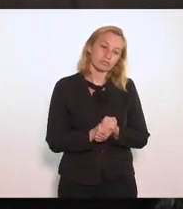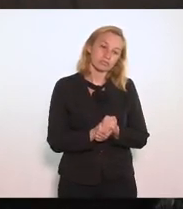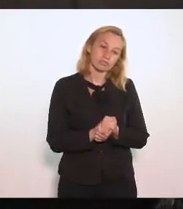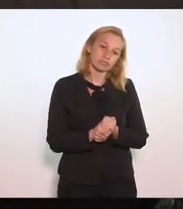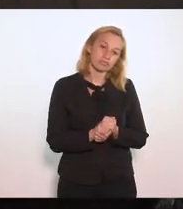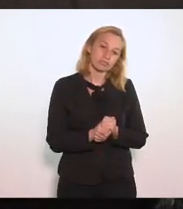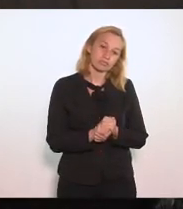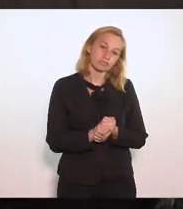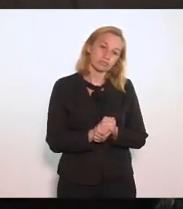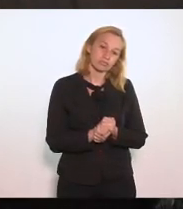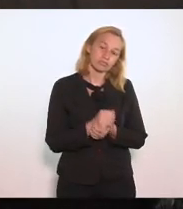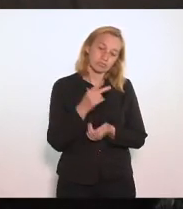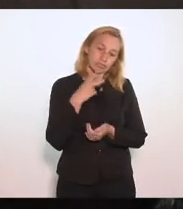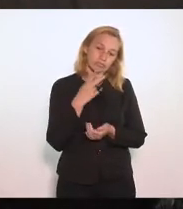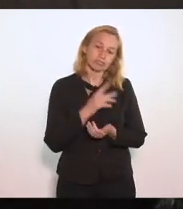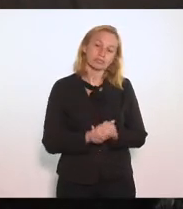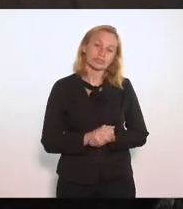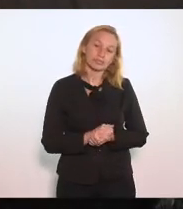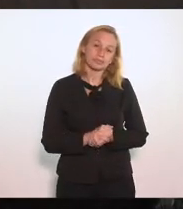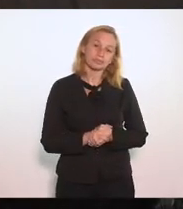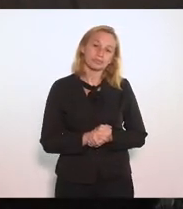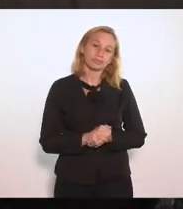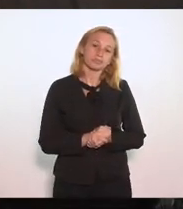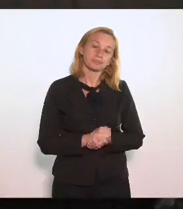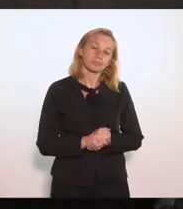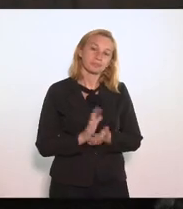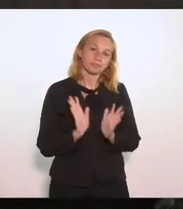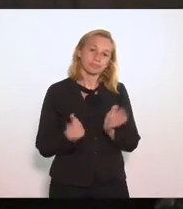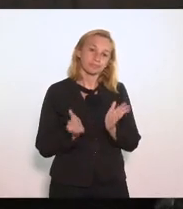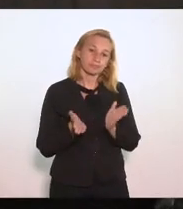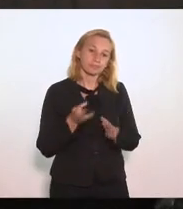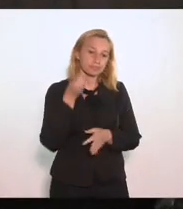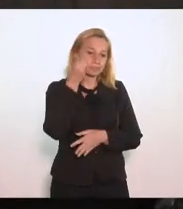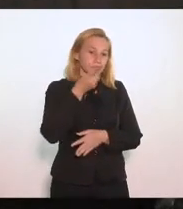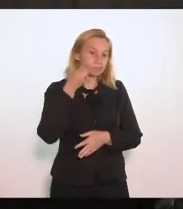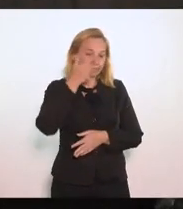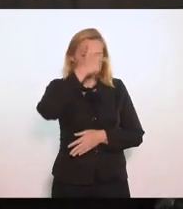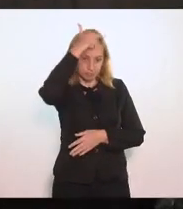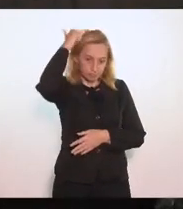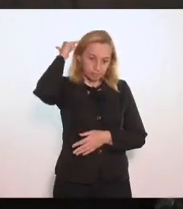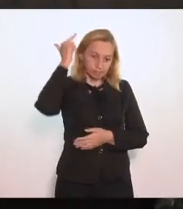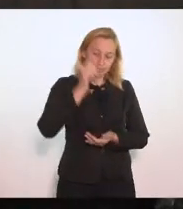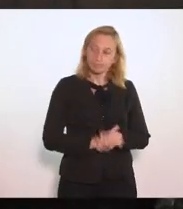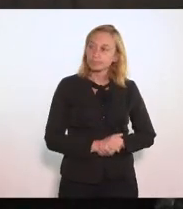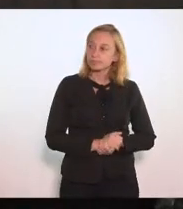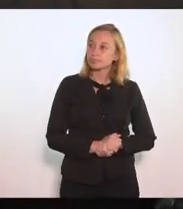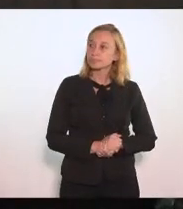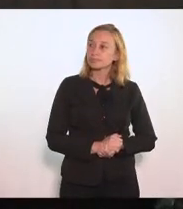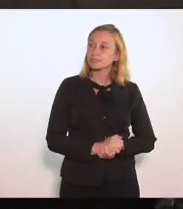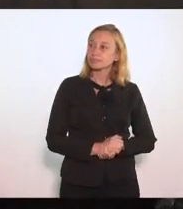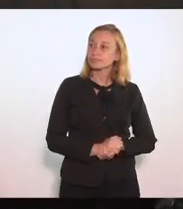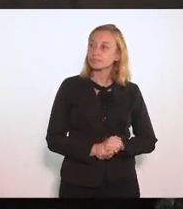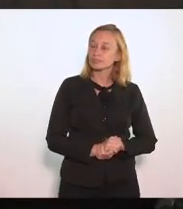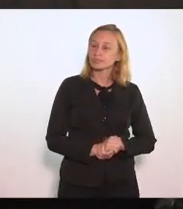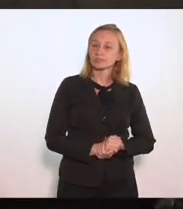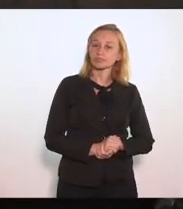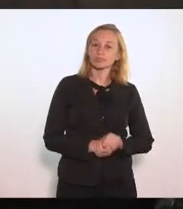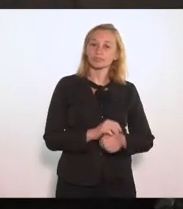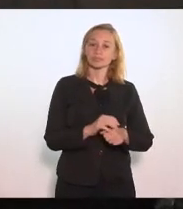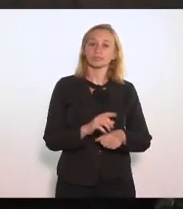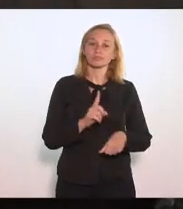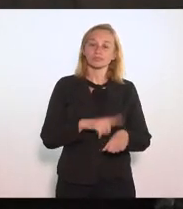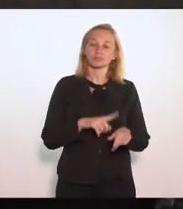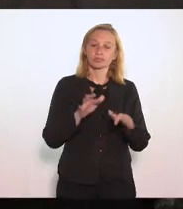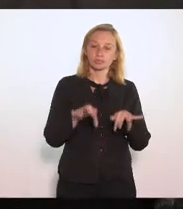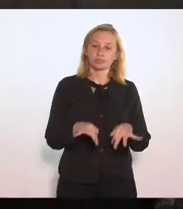Recuperação Agora há pouco O deputado Luiz Paulo Durante O expediente